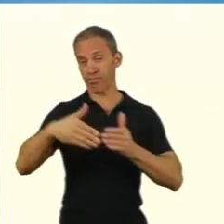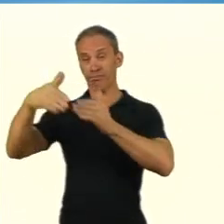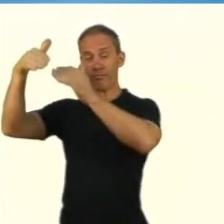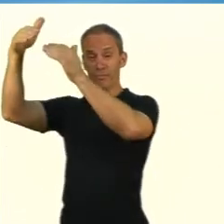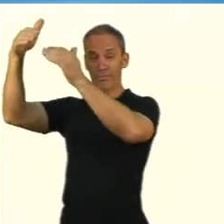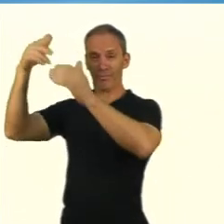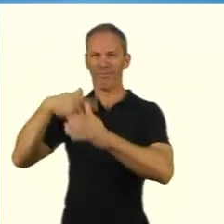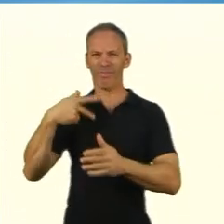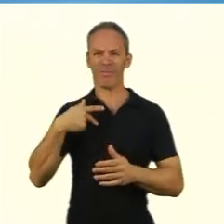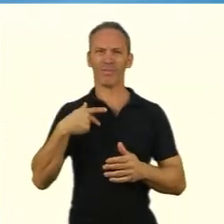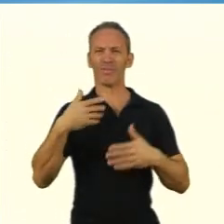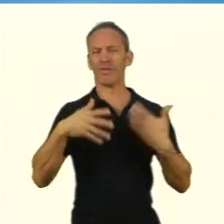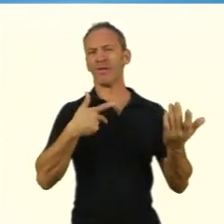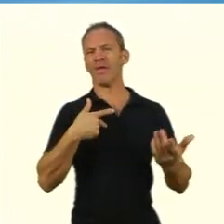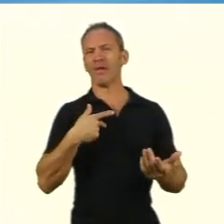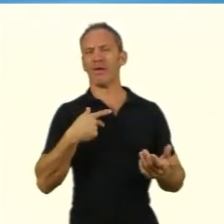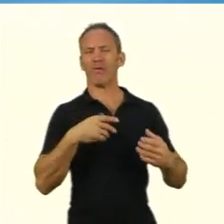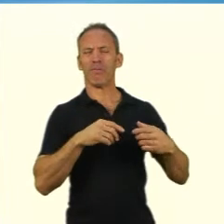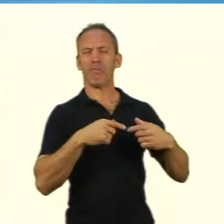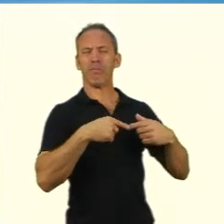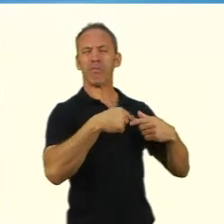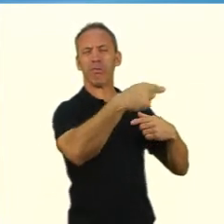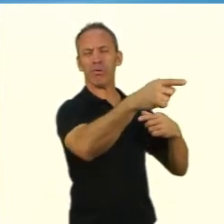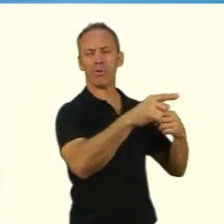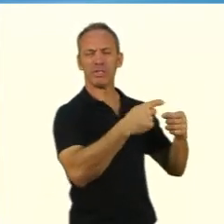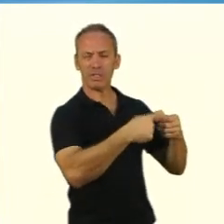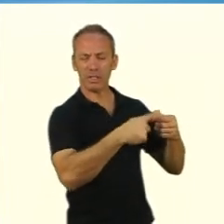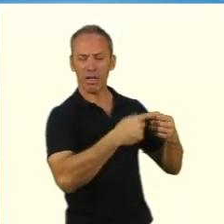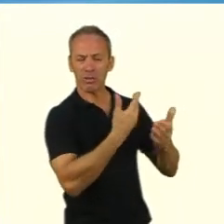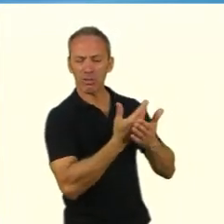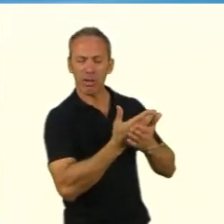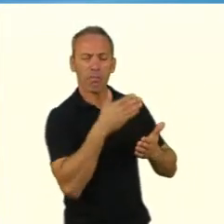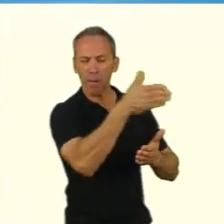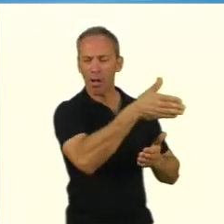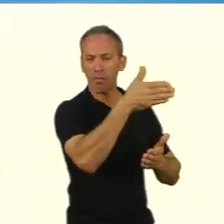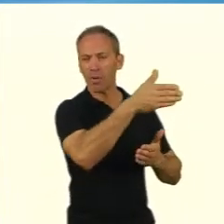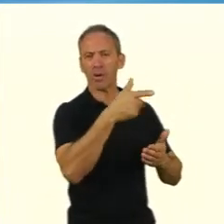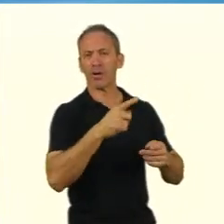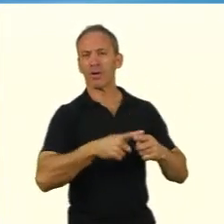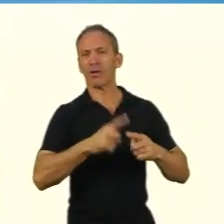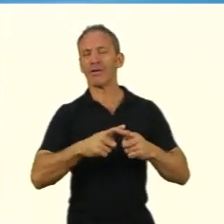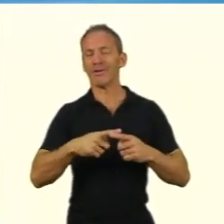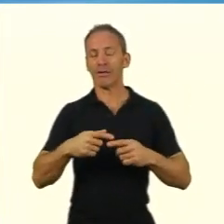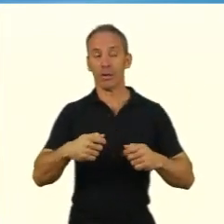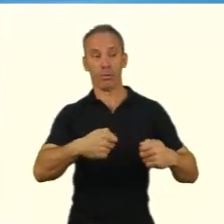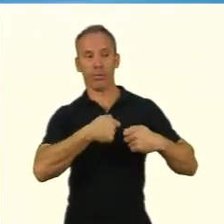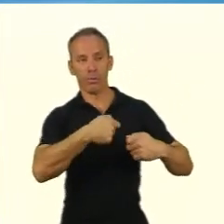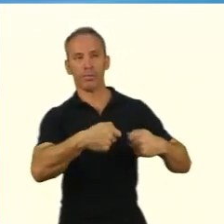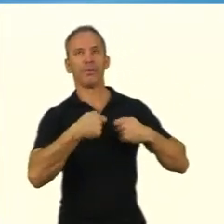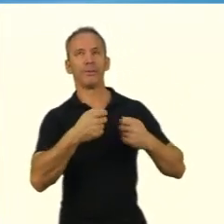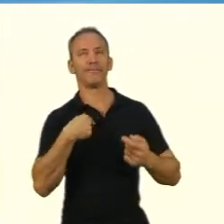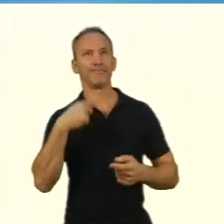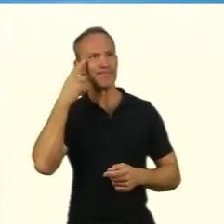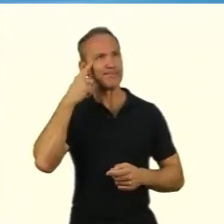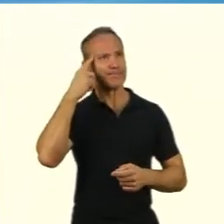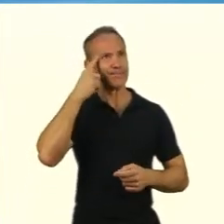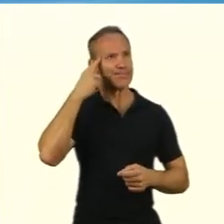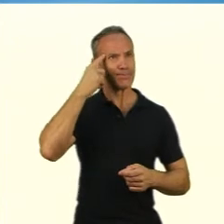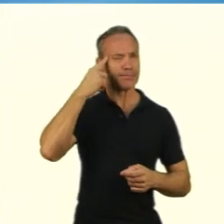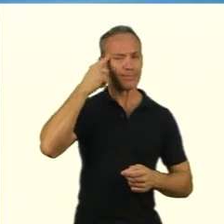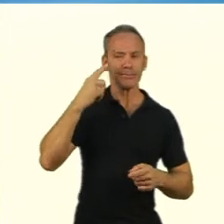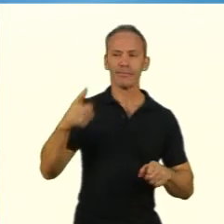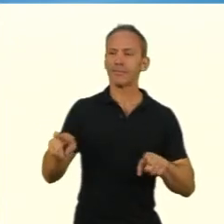a gente fala. E eu, particularmente, escolho trabalhar acerca da mulher negra